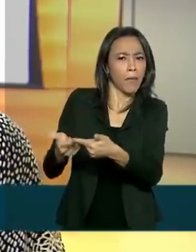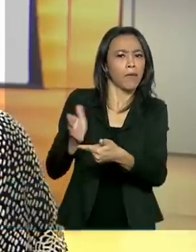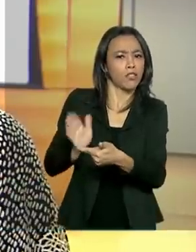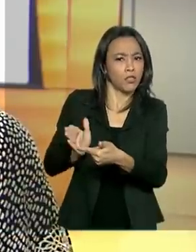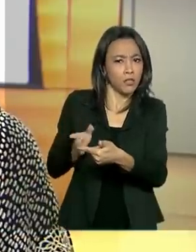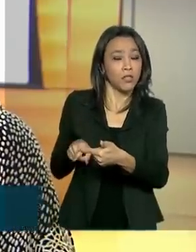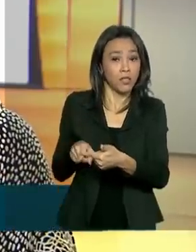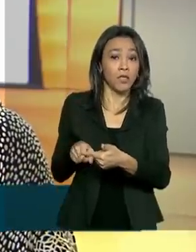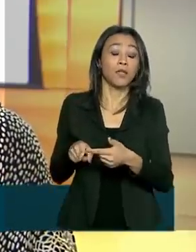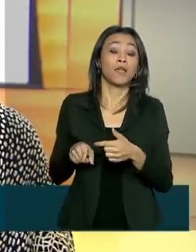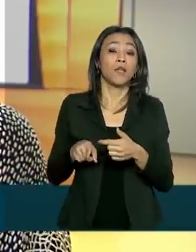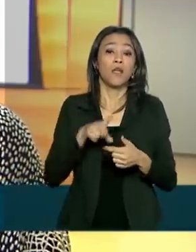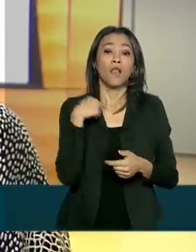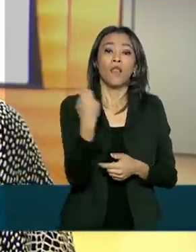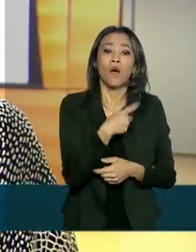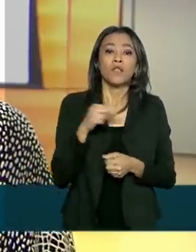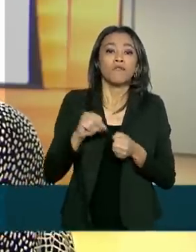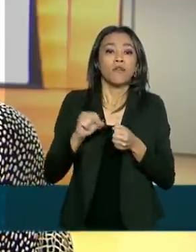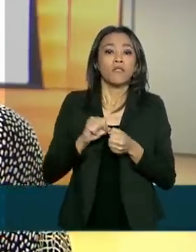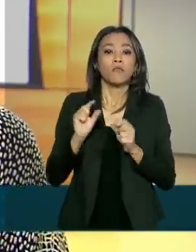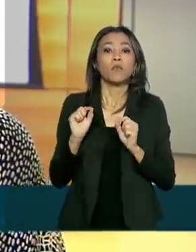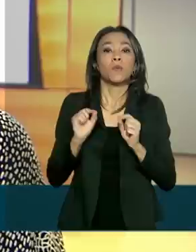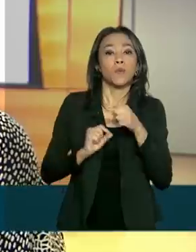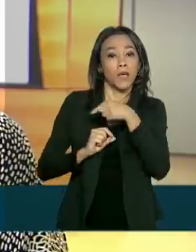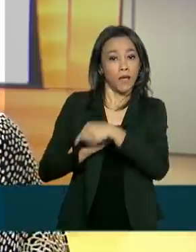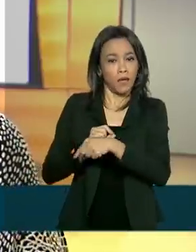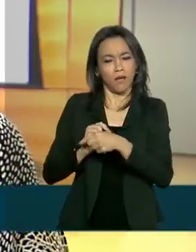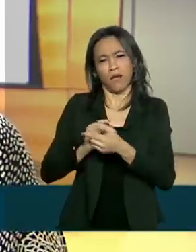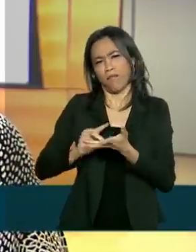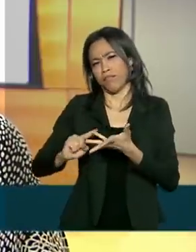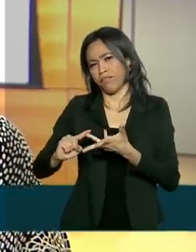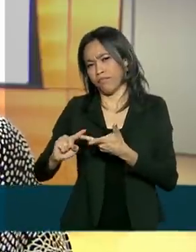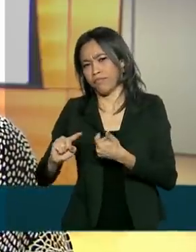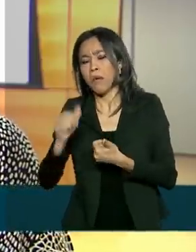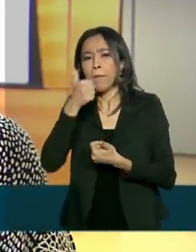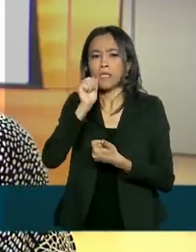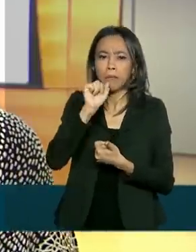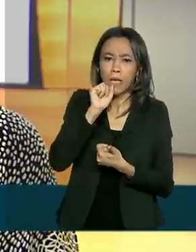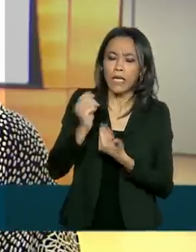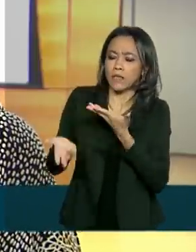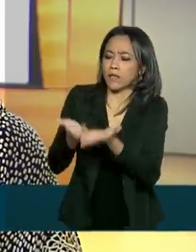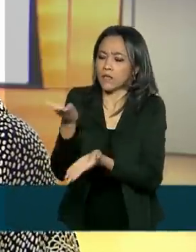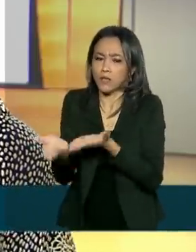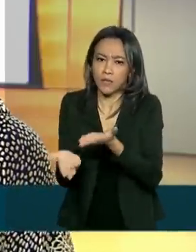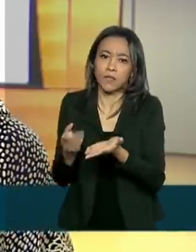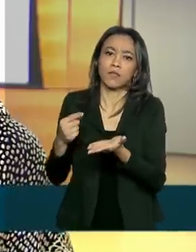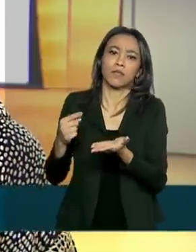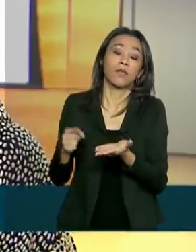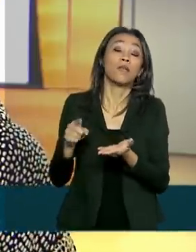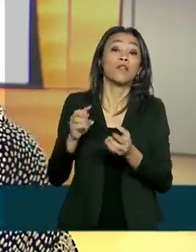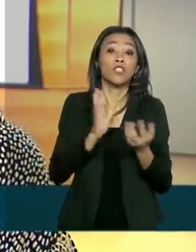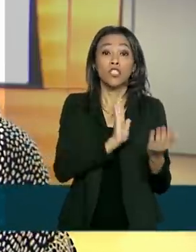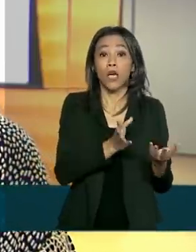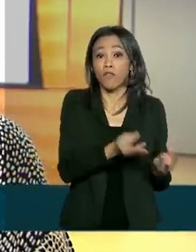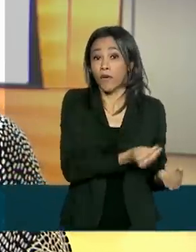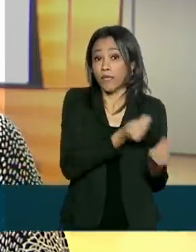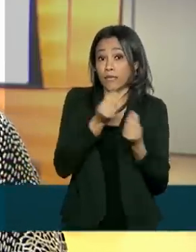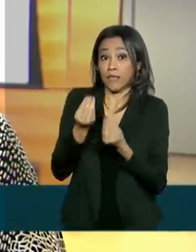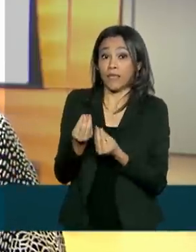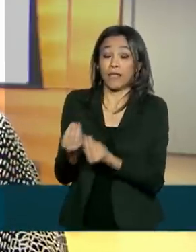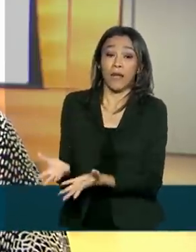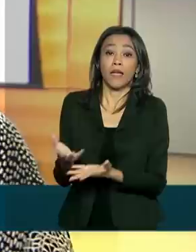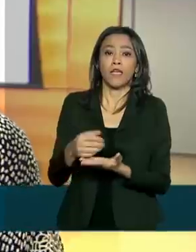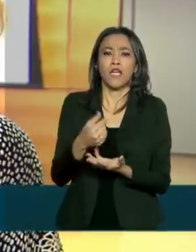Par, onde nós fazemos algumas atividades para as mães. E foi entregue 200 máquinas de